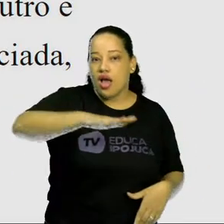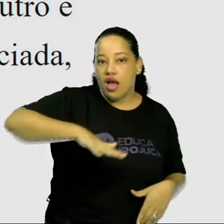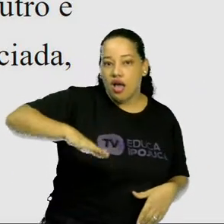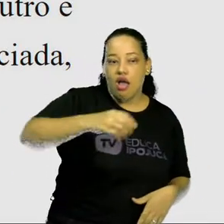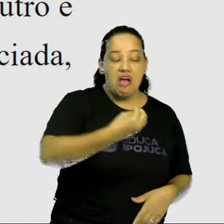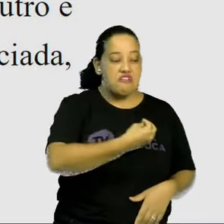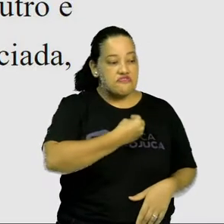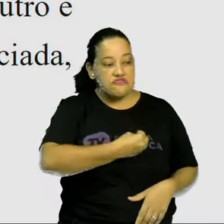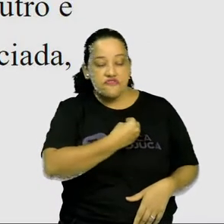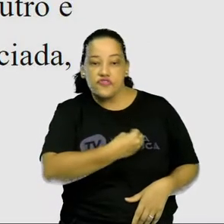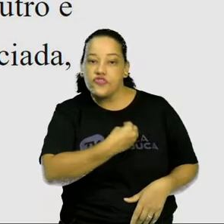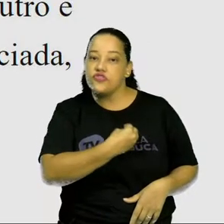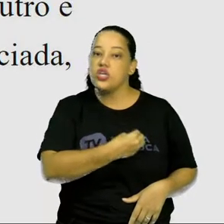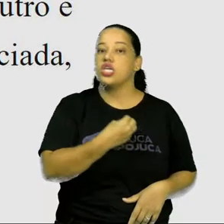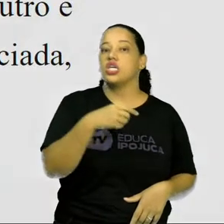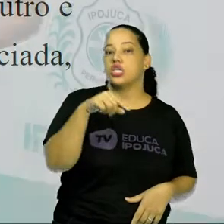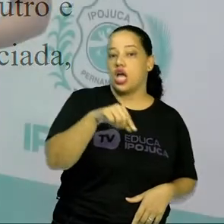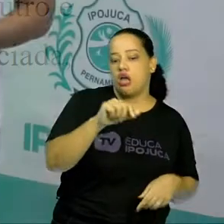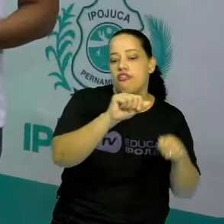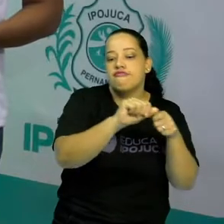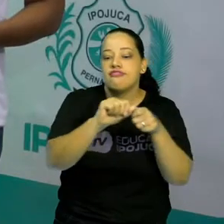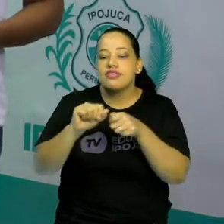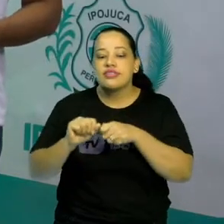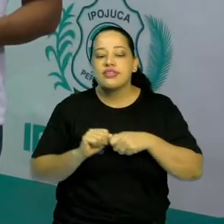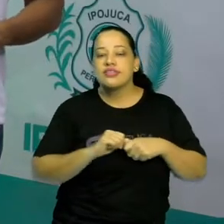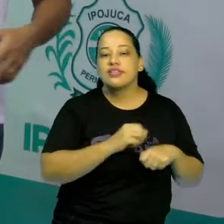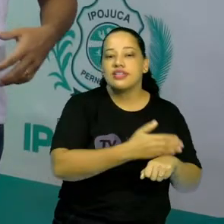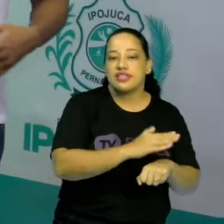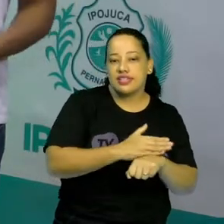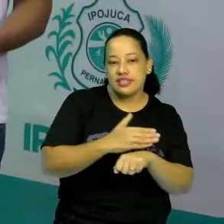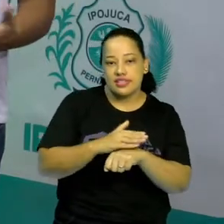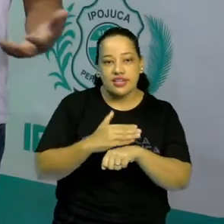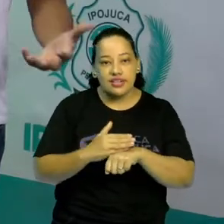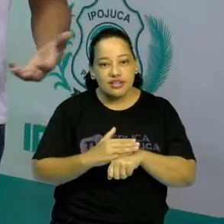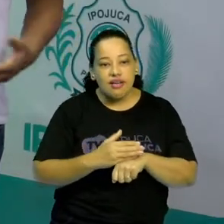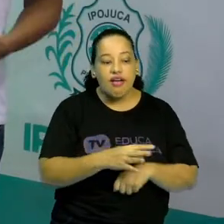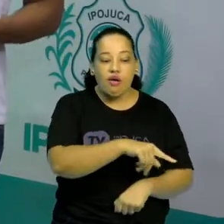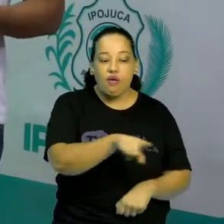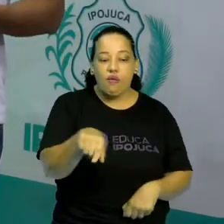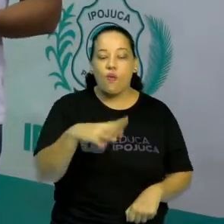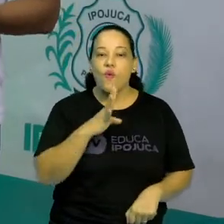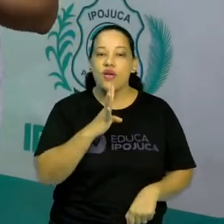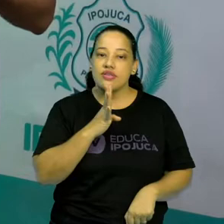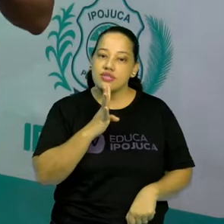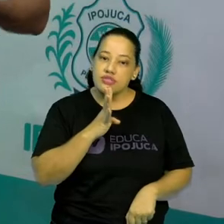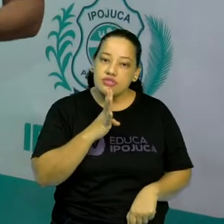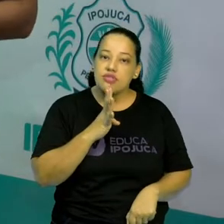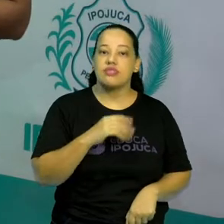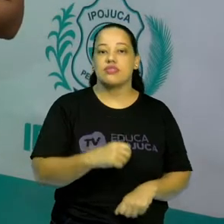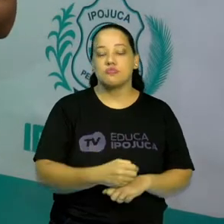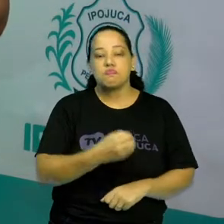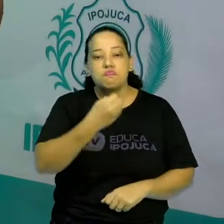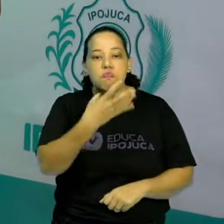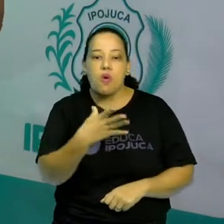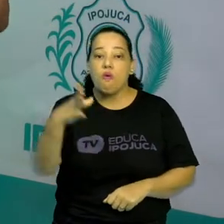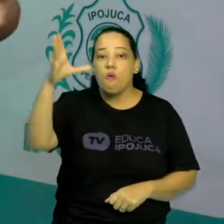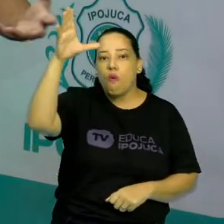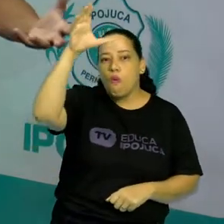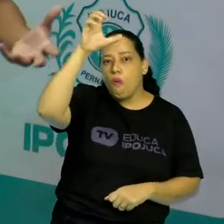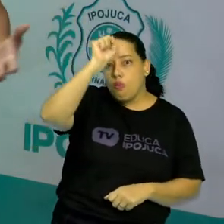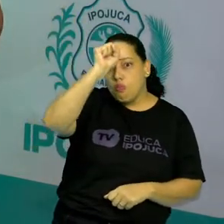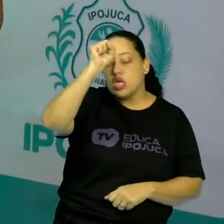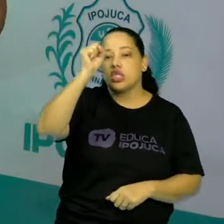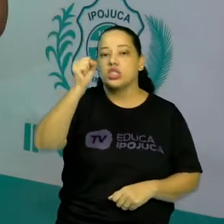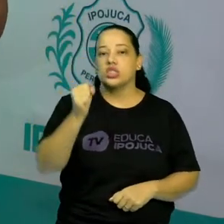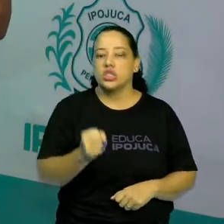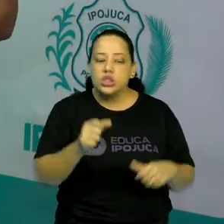vive, aonde está realizando aquela atividade, né? E, claro, permite compreender melhor